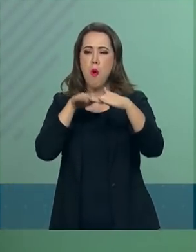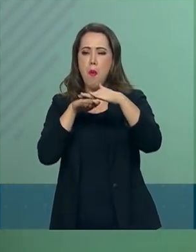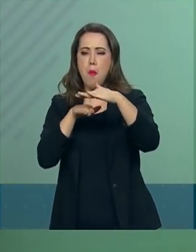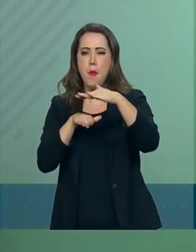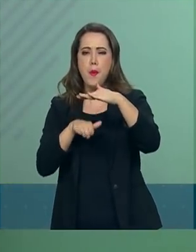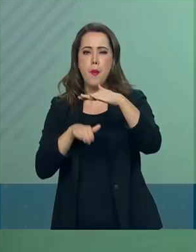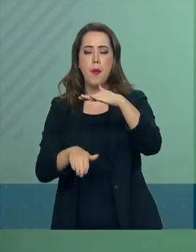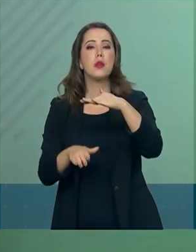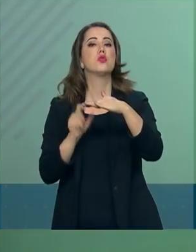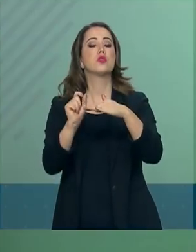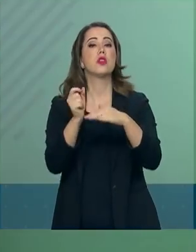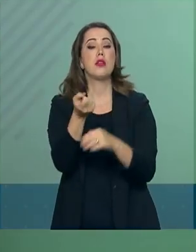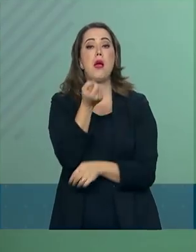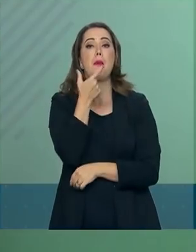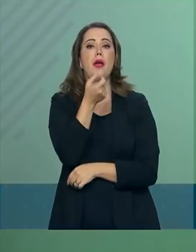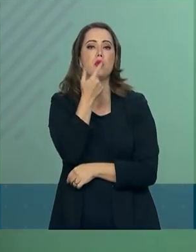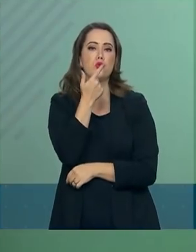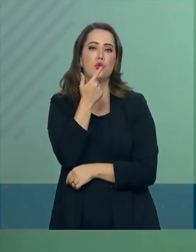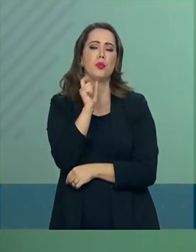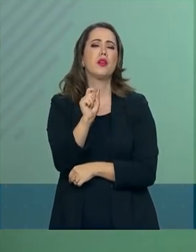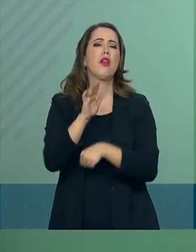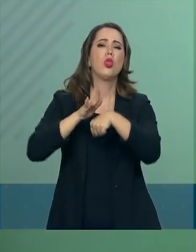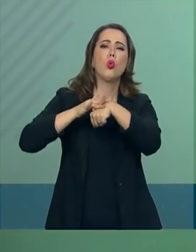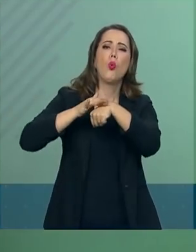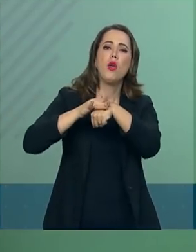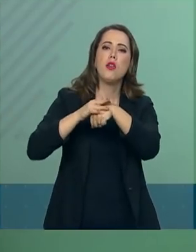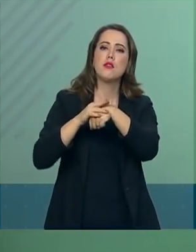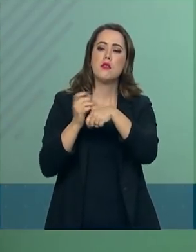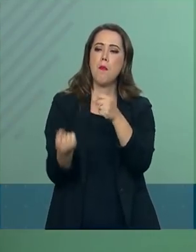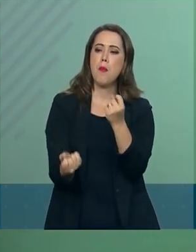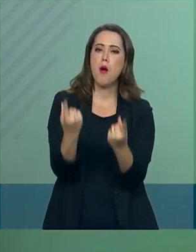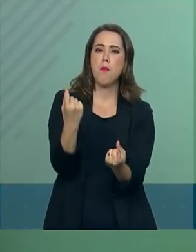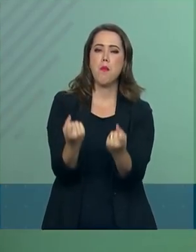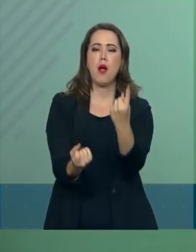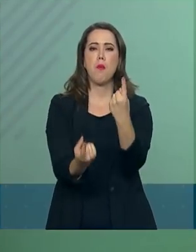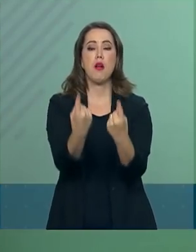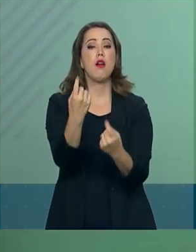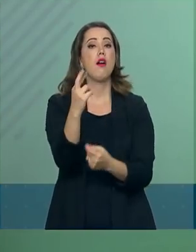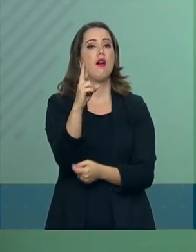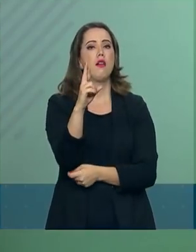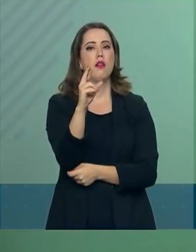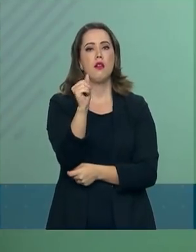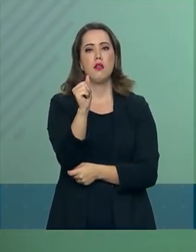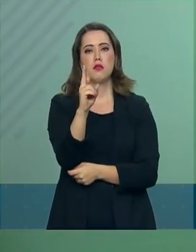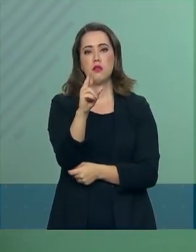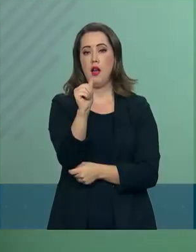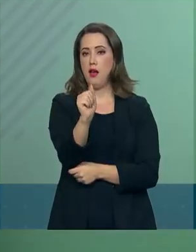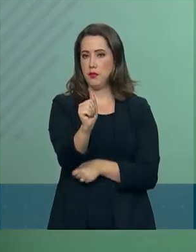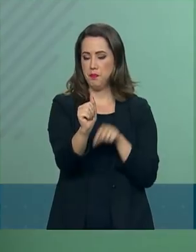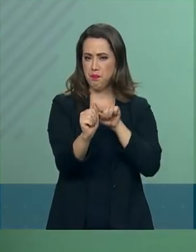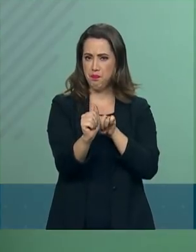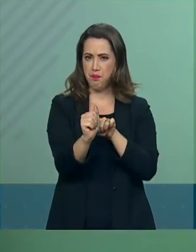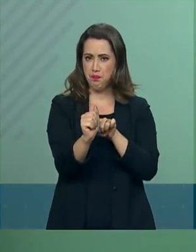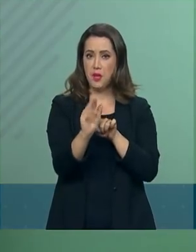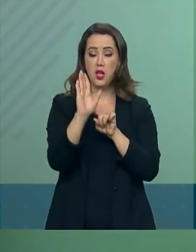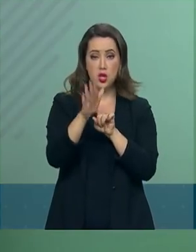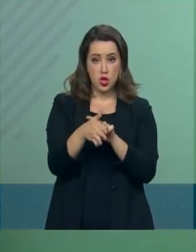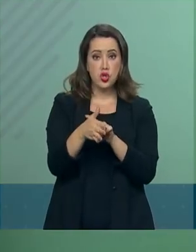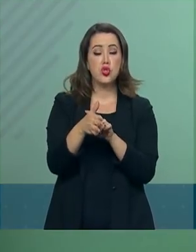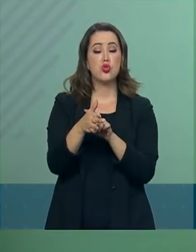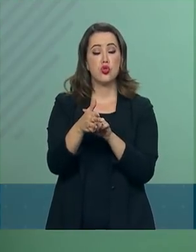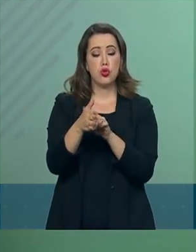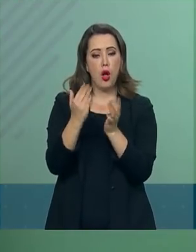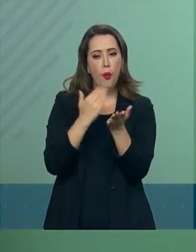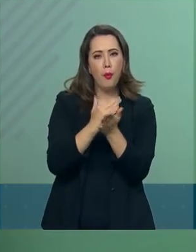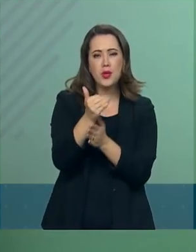esgotados. Foram elaboradas 150 licitações com processos,